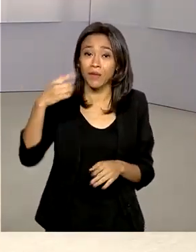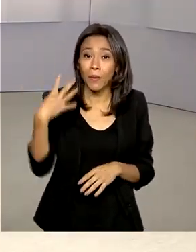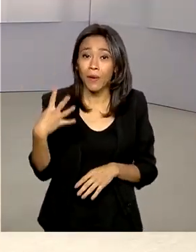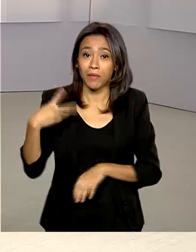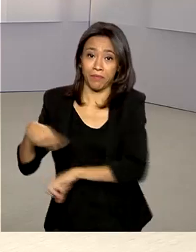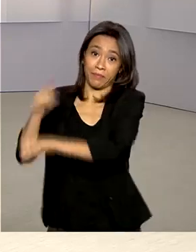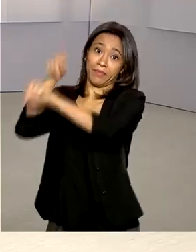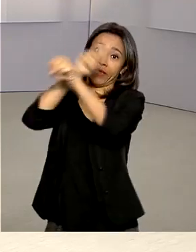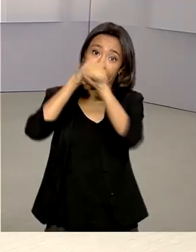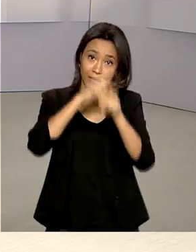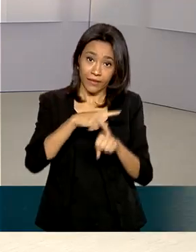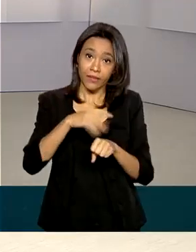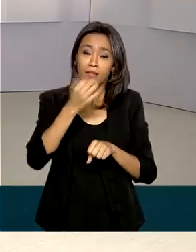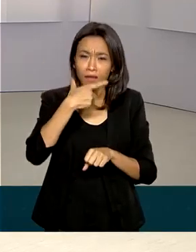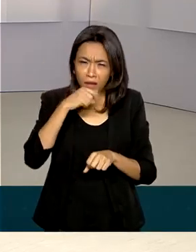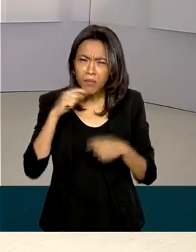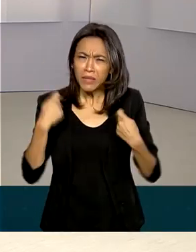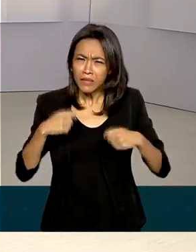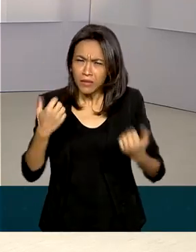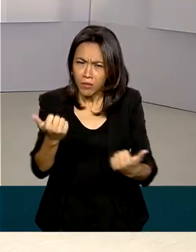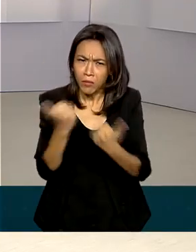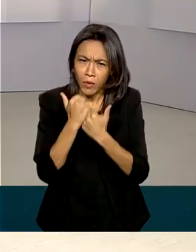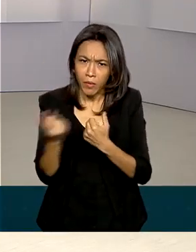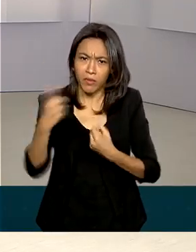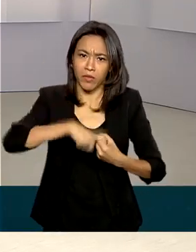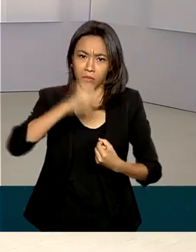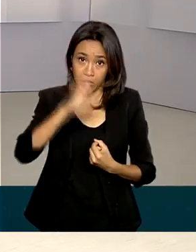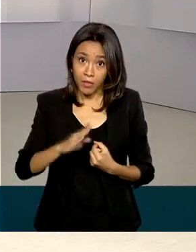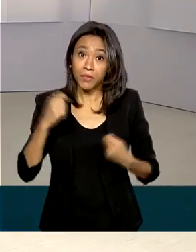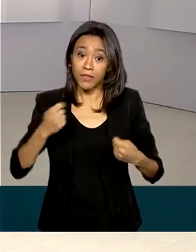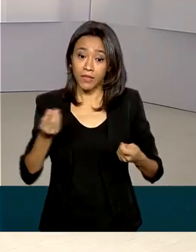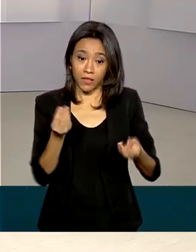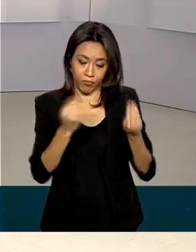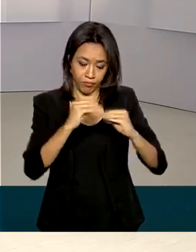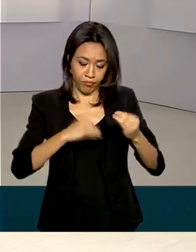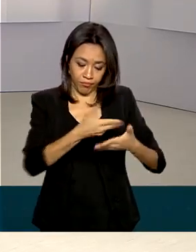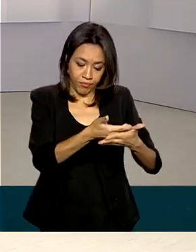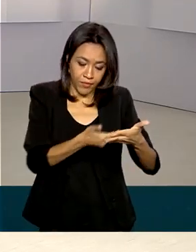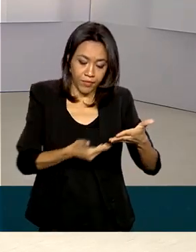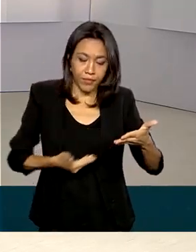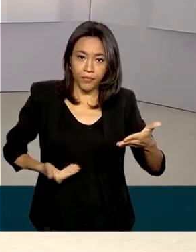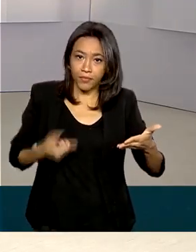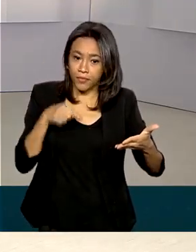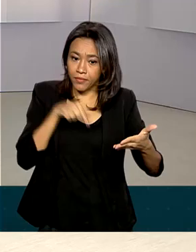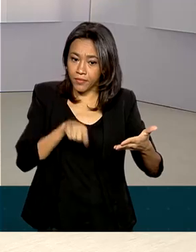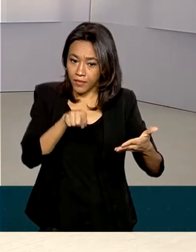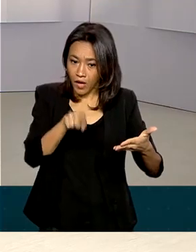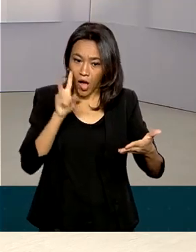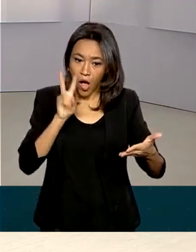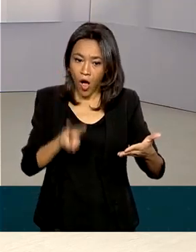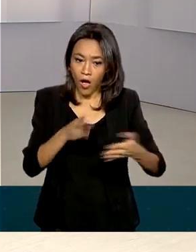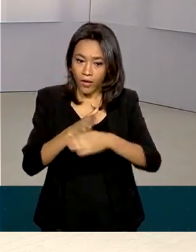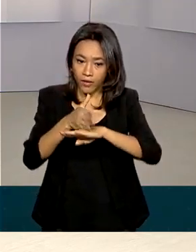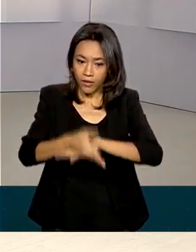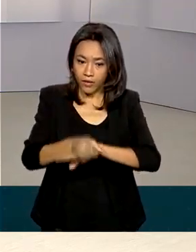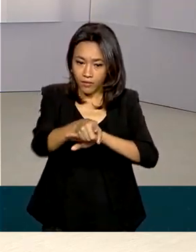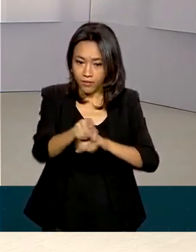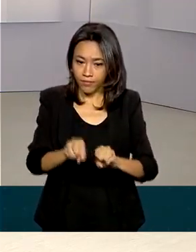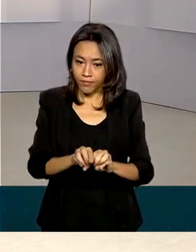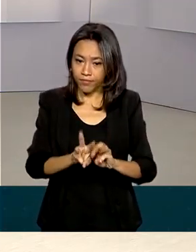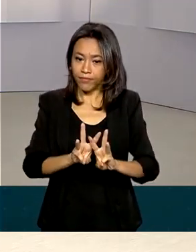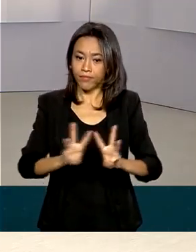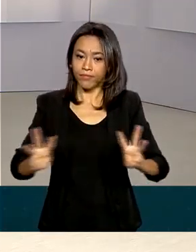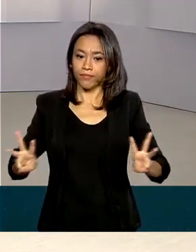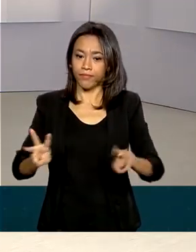Quem precisa de auxílio para retornar ao Brasil deve preencher um formulário de assistência consular no site do Itamaraty.